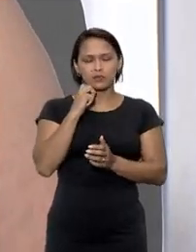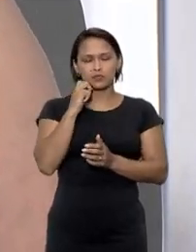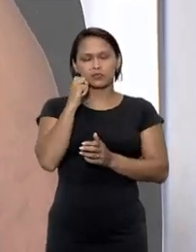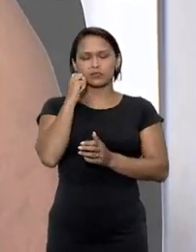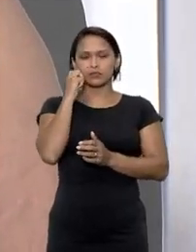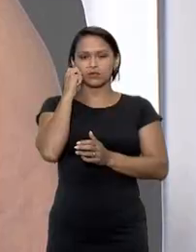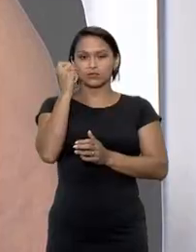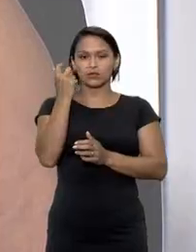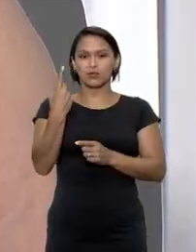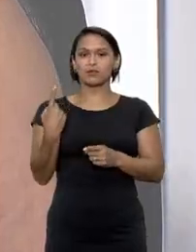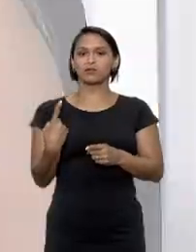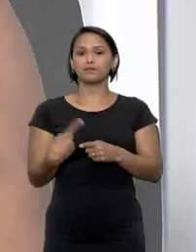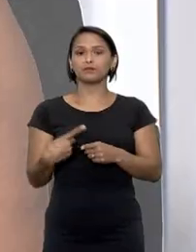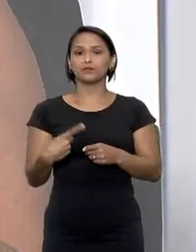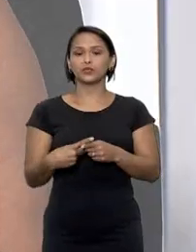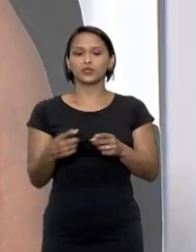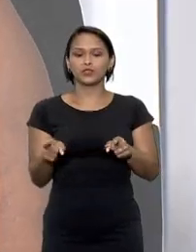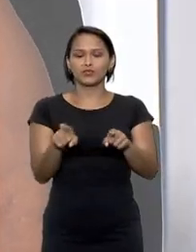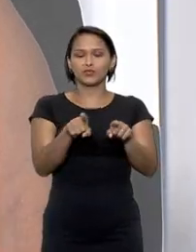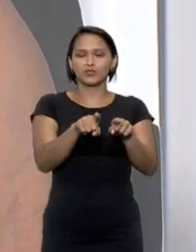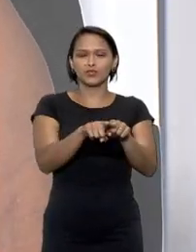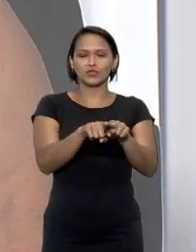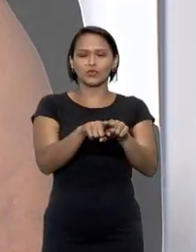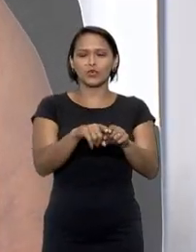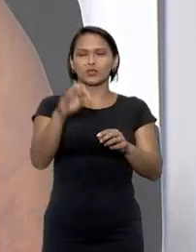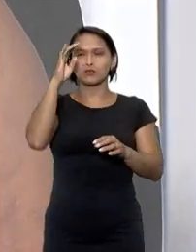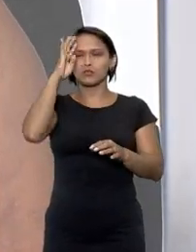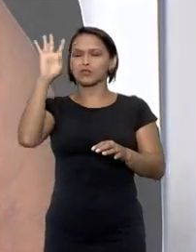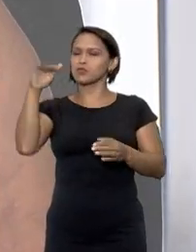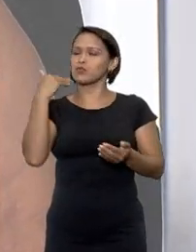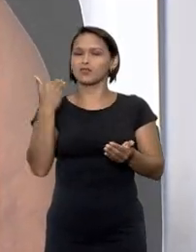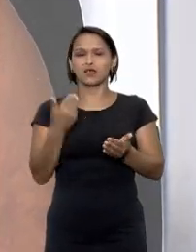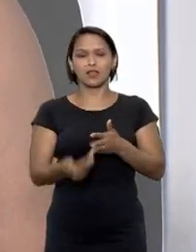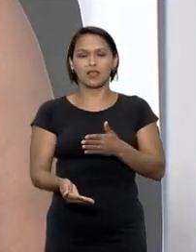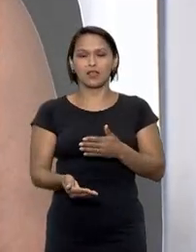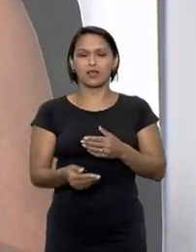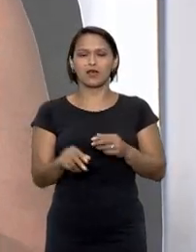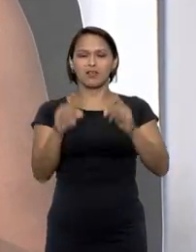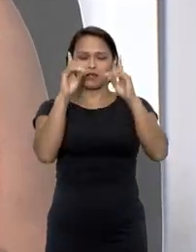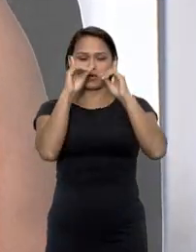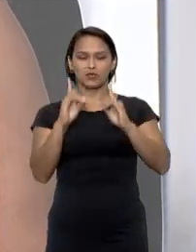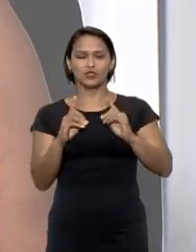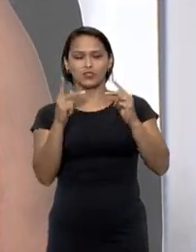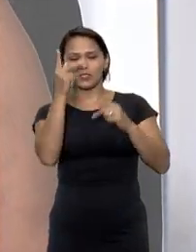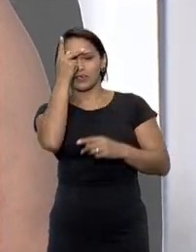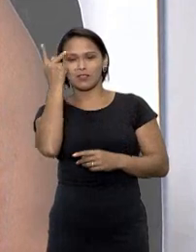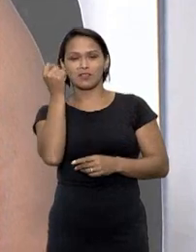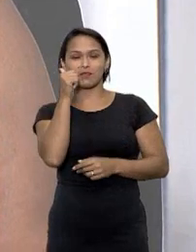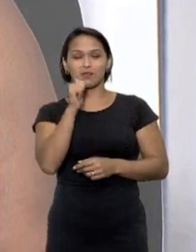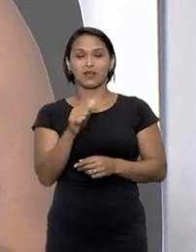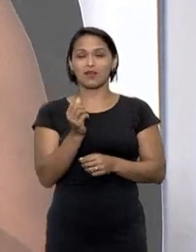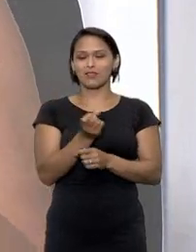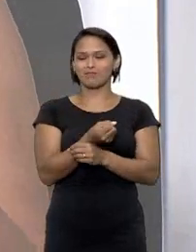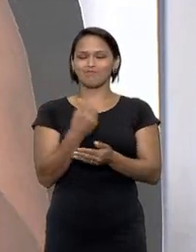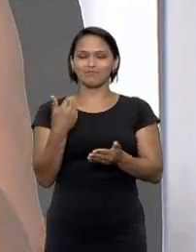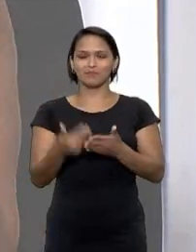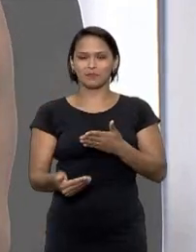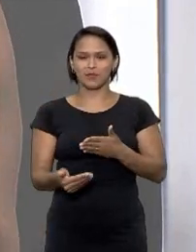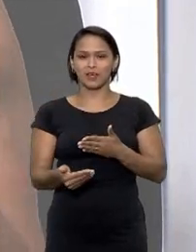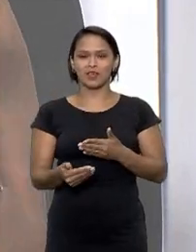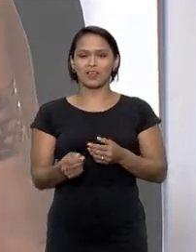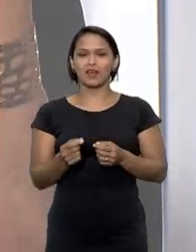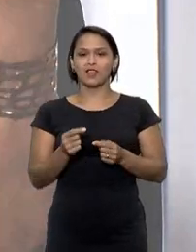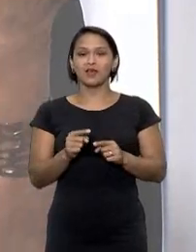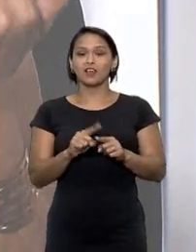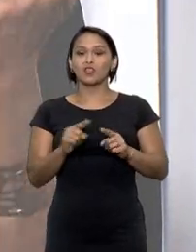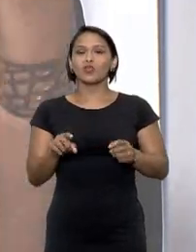vergonha muita envergonha porque junto com isso vão todos os sonhos e toda a dignidade dela não é colocado